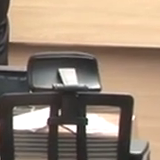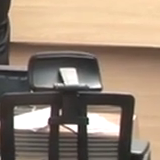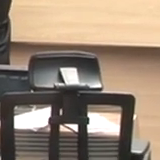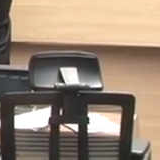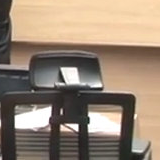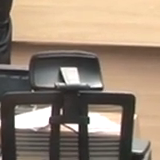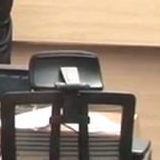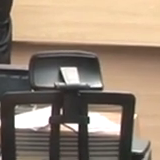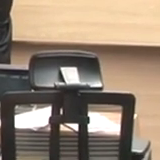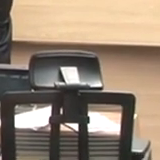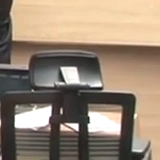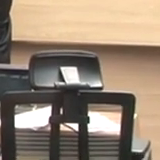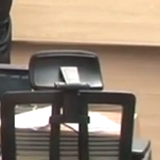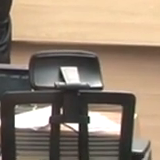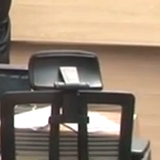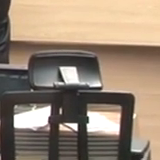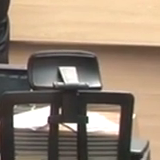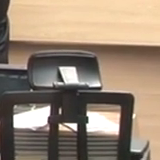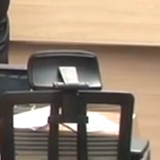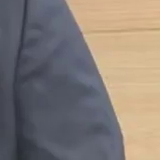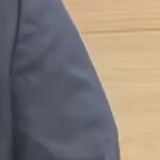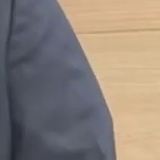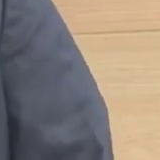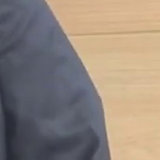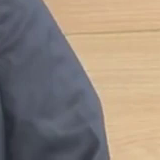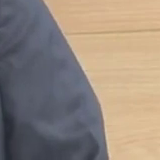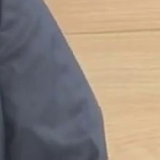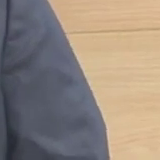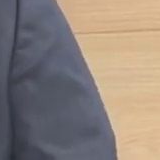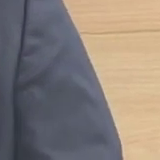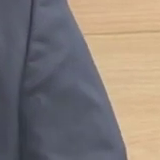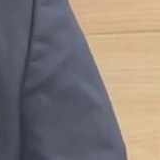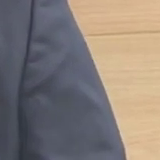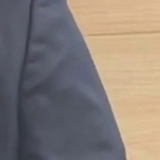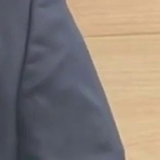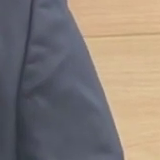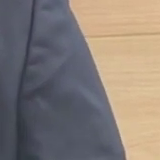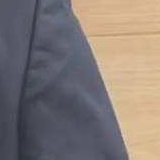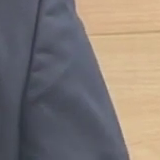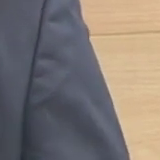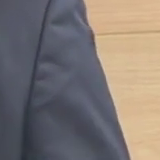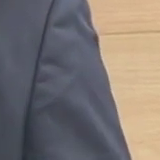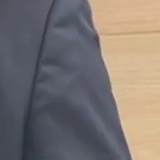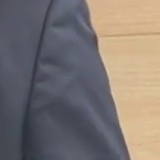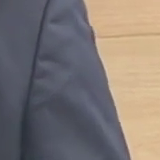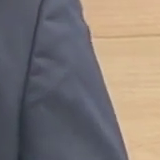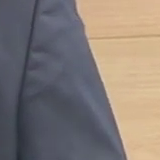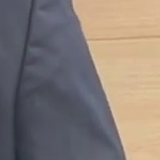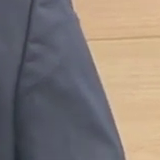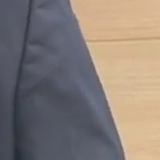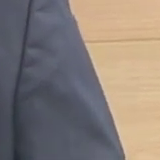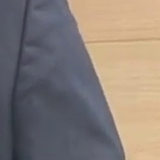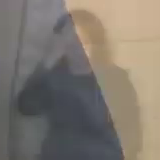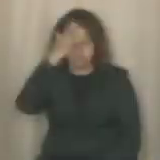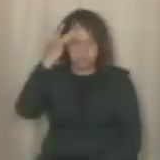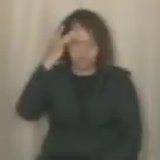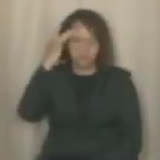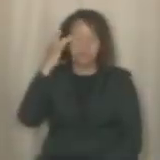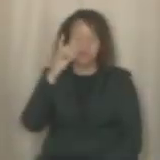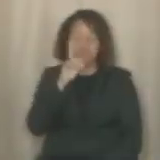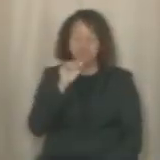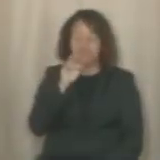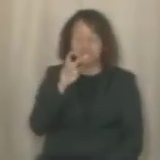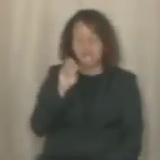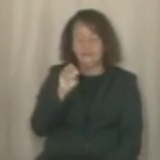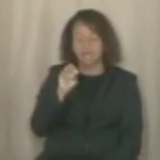passagem dos seus 198 anos. A homenagem foi proposta pelo vereador Heriberto Rafael. O Diário